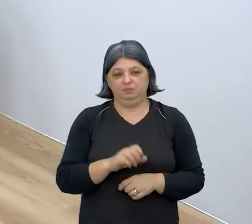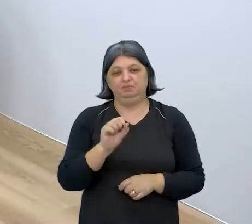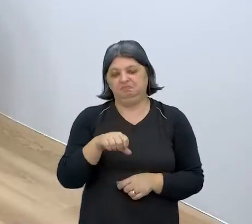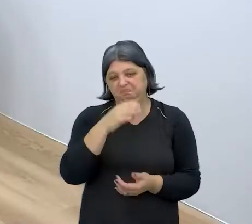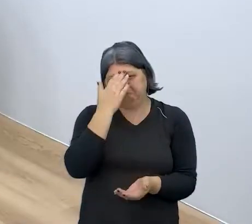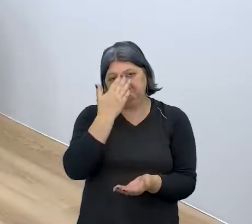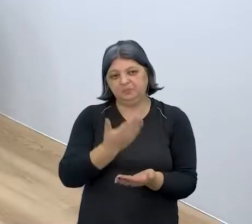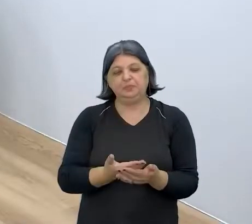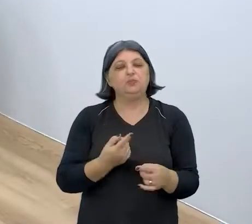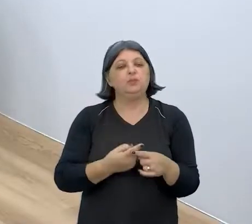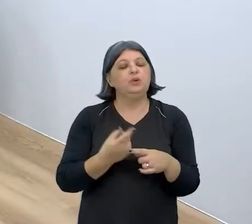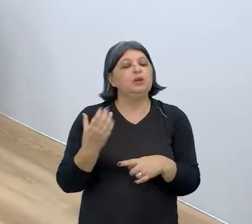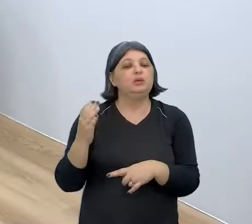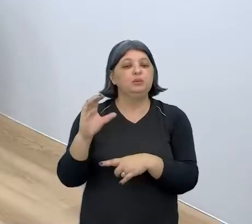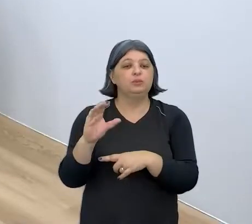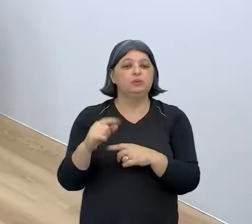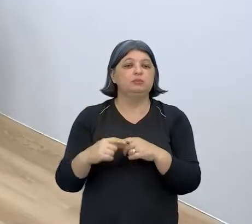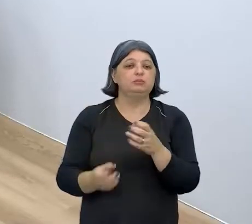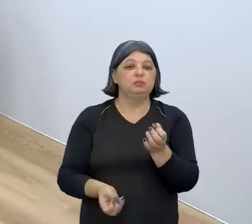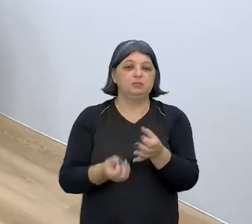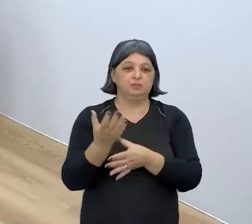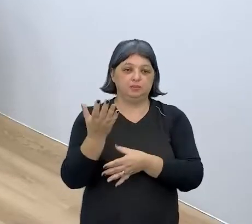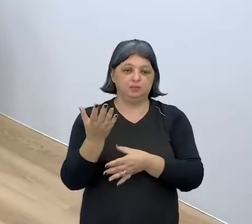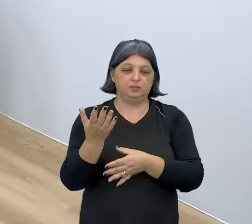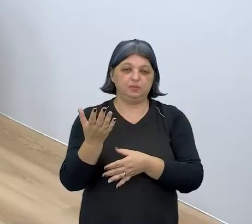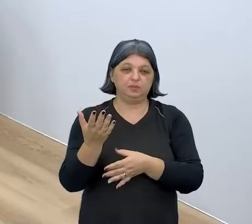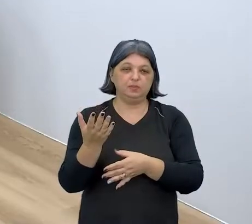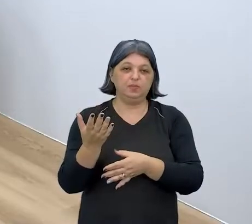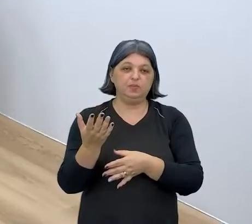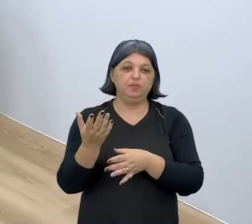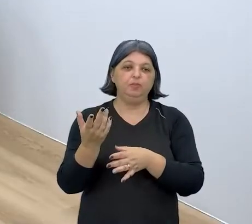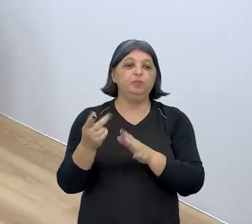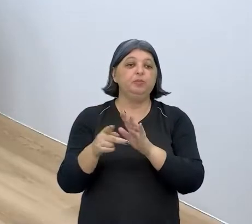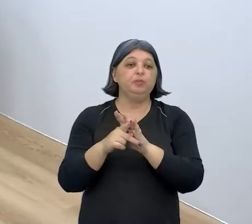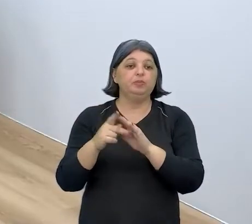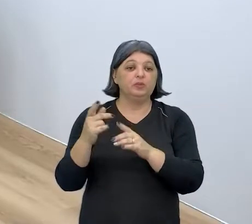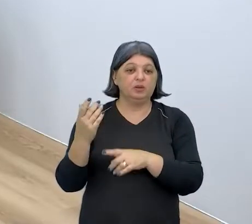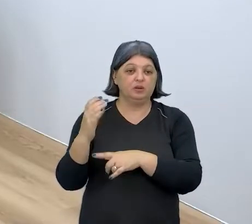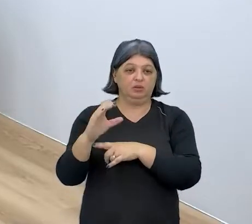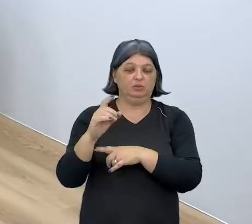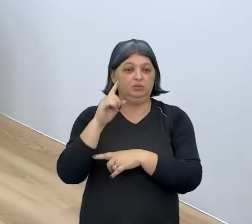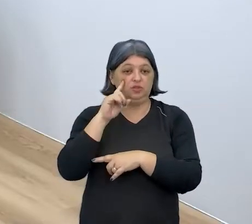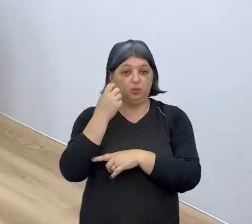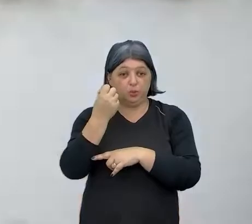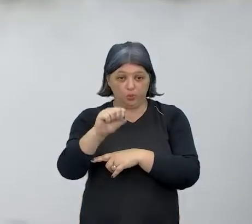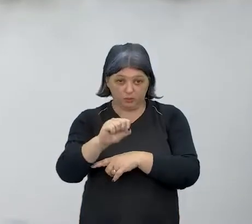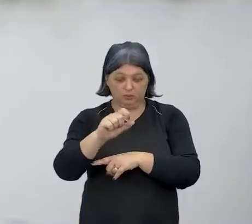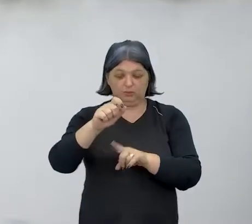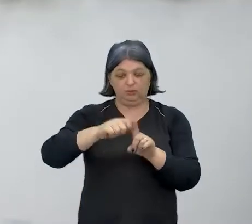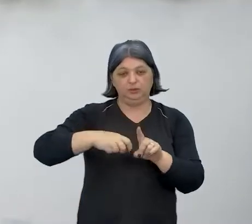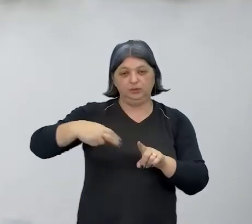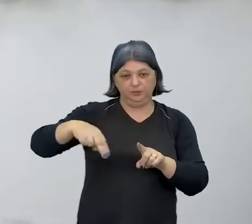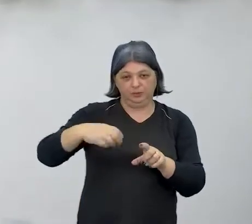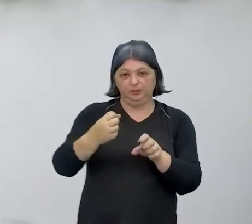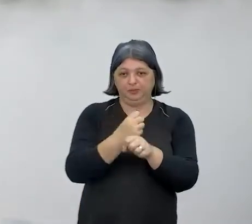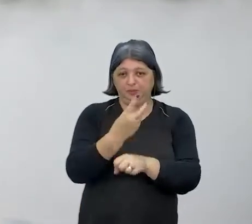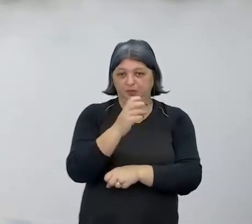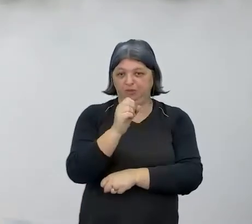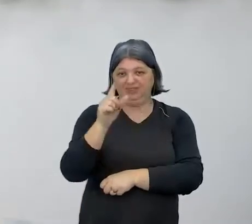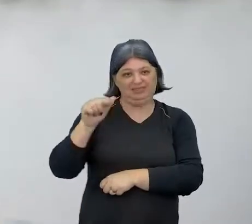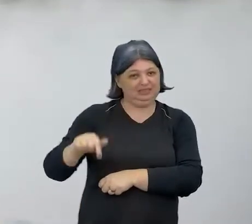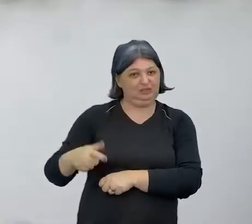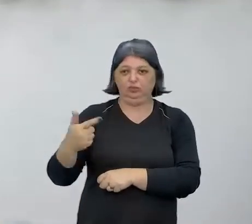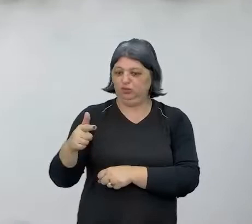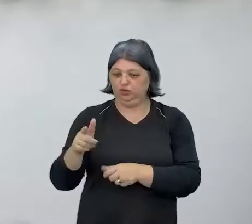Até porque o canal, ele surgiu, ele foi para o ar 8 de novembro de 2017. Não tinha